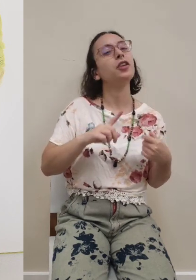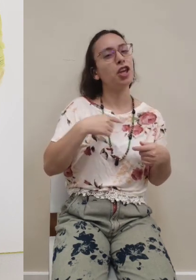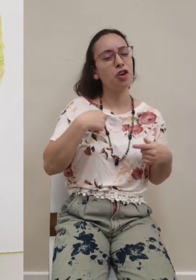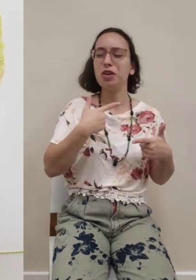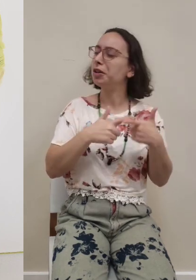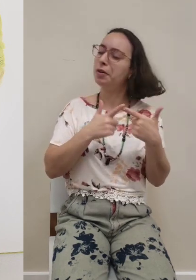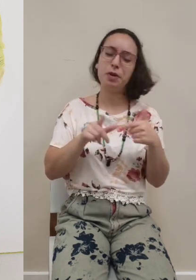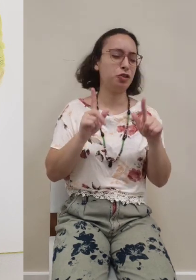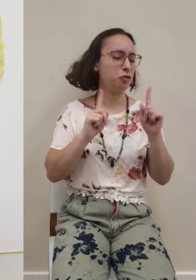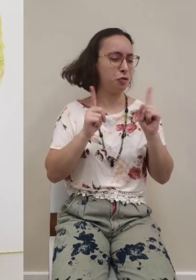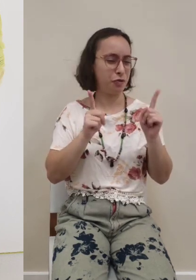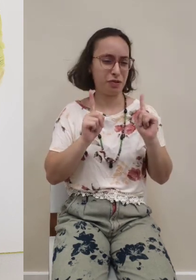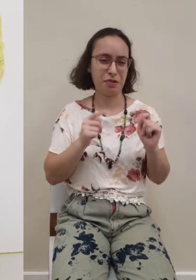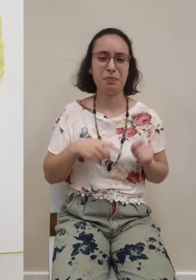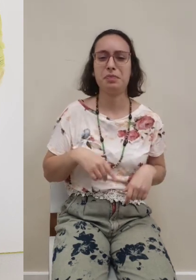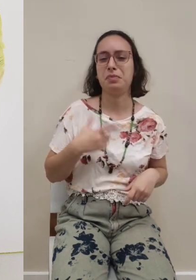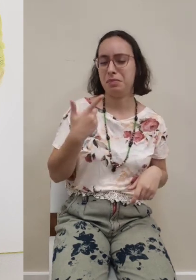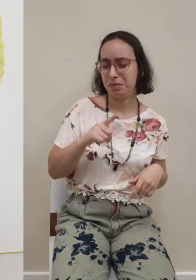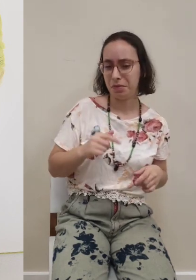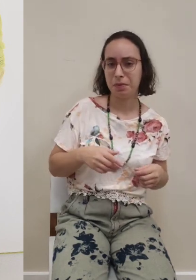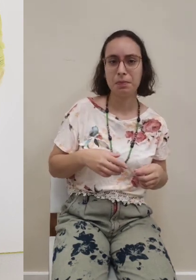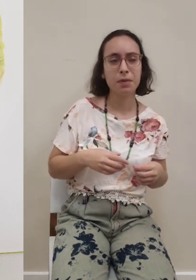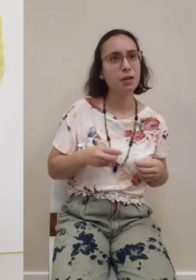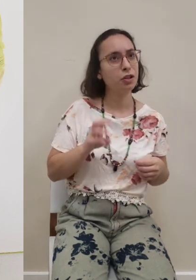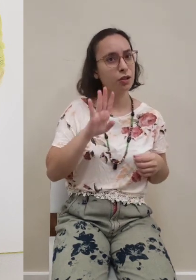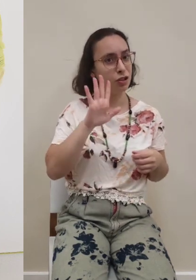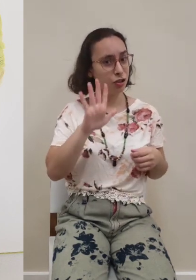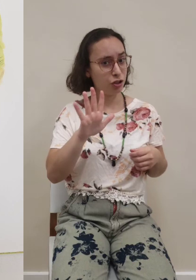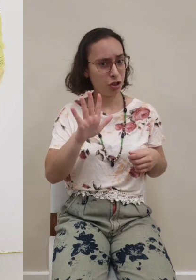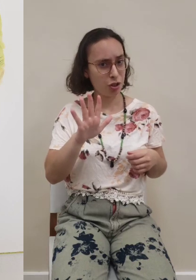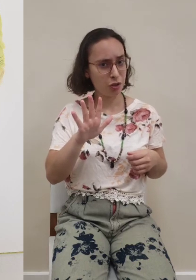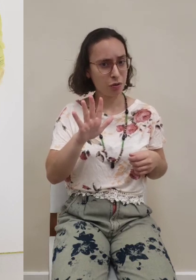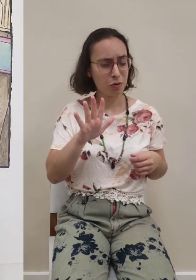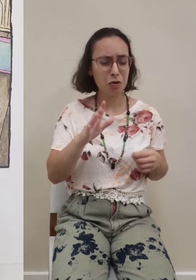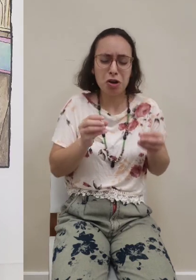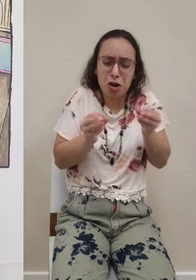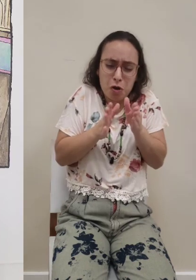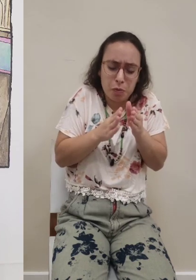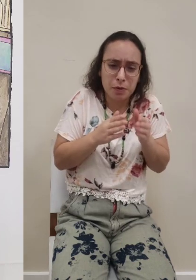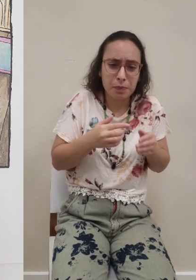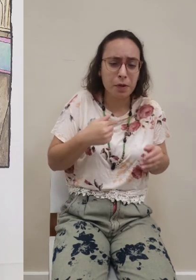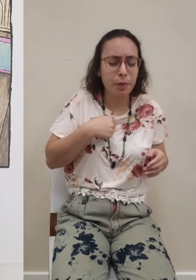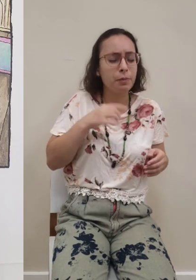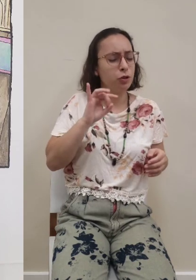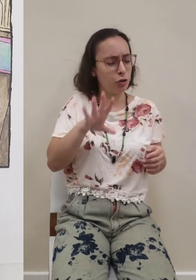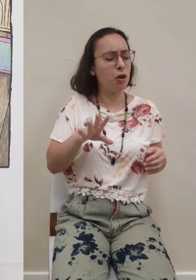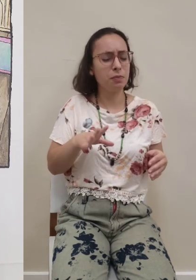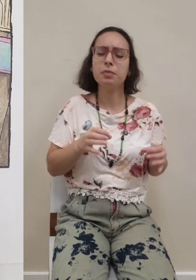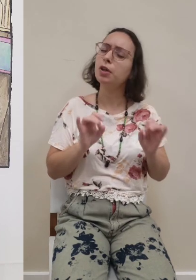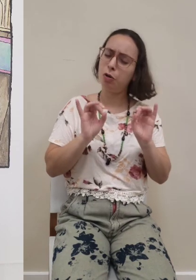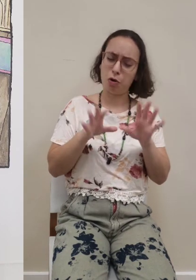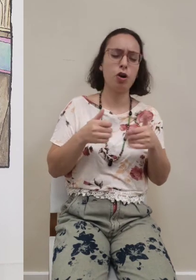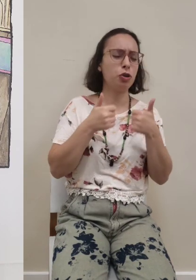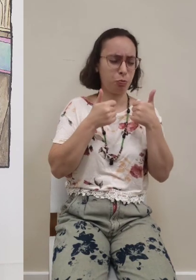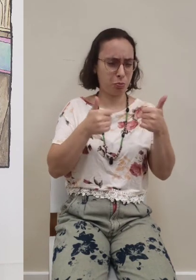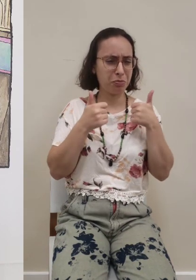vez. Era mínima para cinco. É enorme só para mim. Minha casa está ótima, sim.